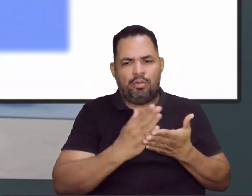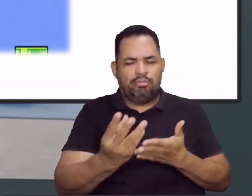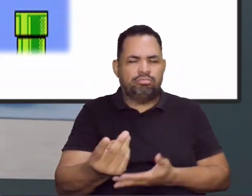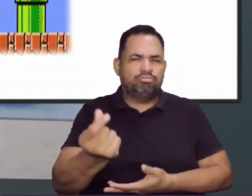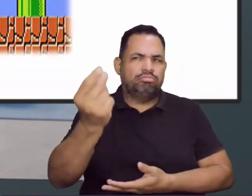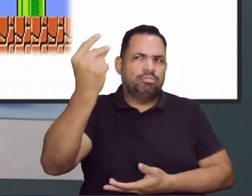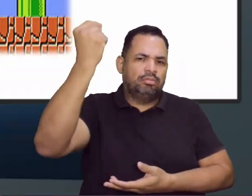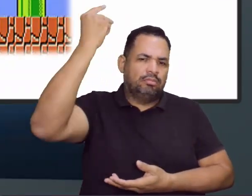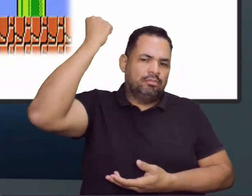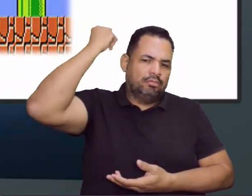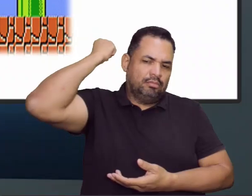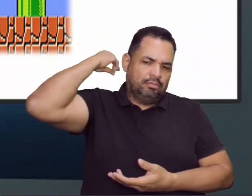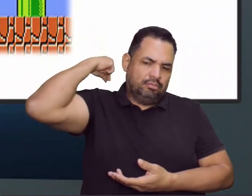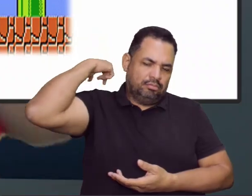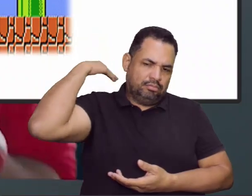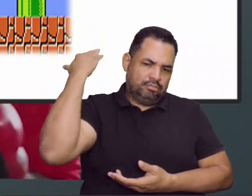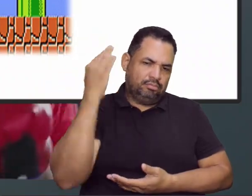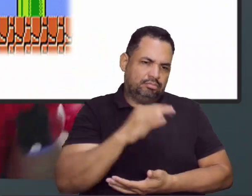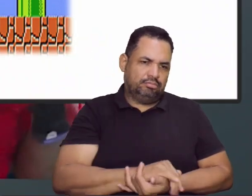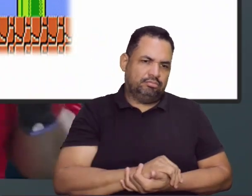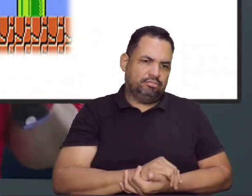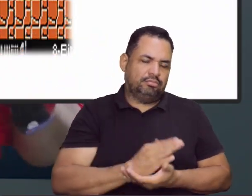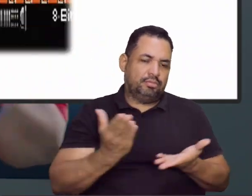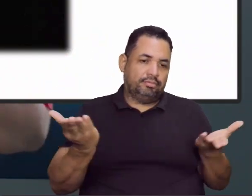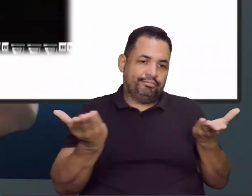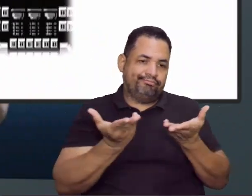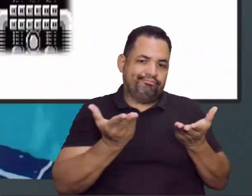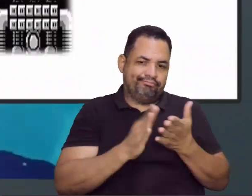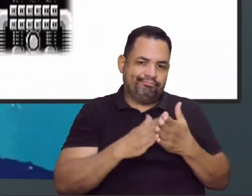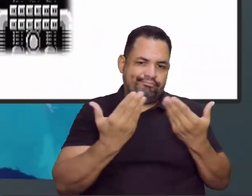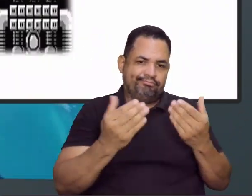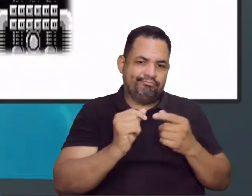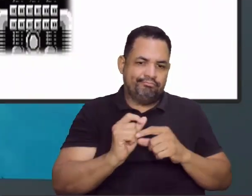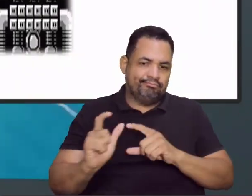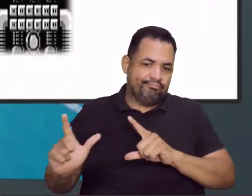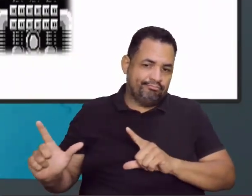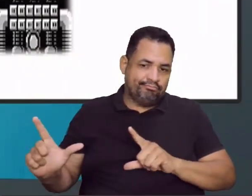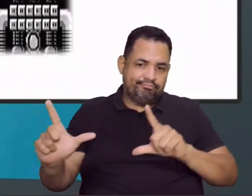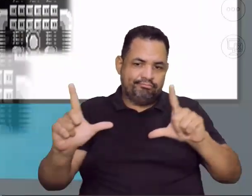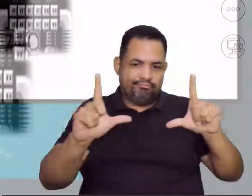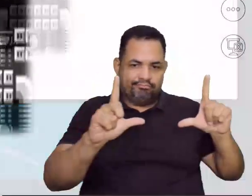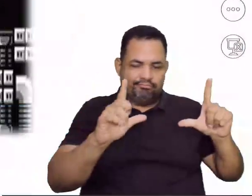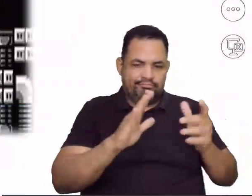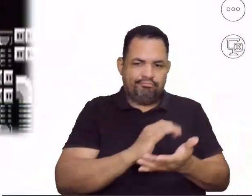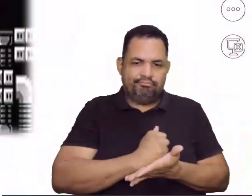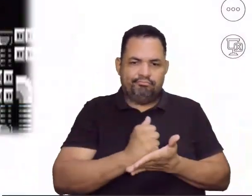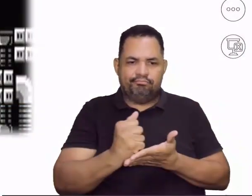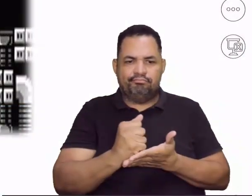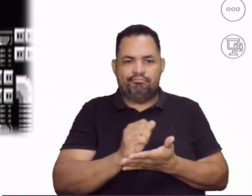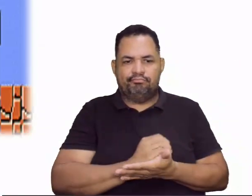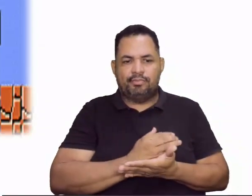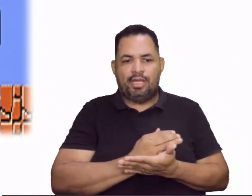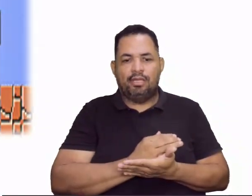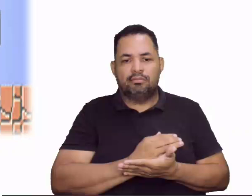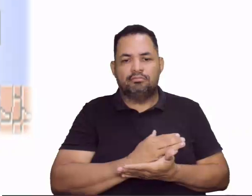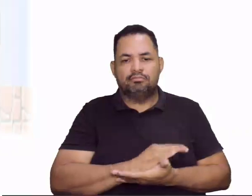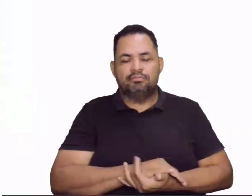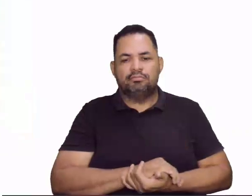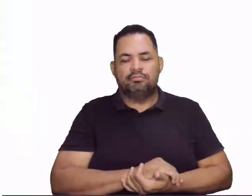bem antes, bem mais lá atrás. E agora eu vou abrir esse slide aqui pra você acompanhar de perto. Olha só.